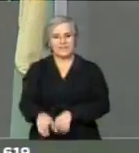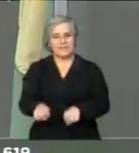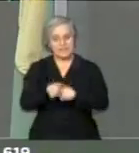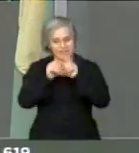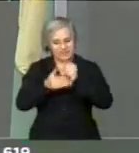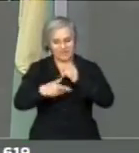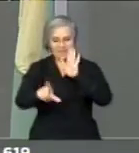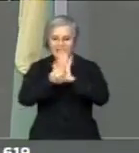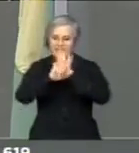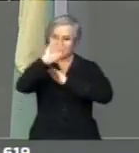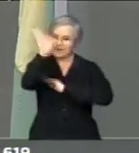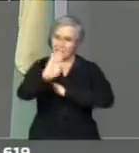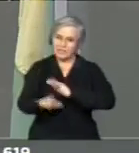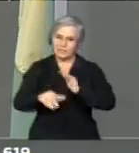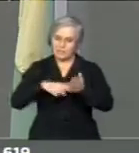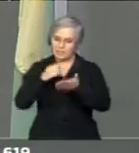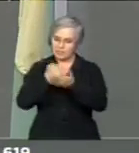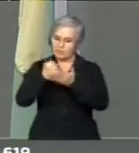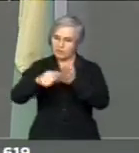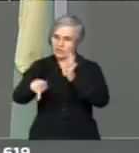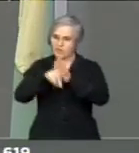leis do Brasil com a chancela do Supremo. Sr. Presidente, só um minuto.